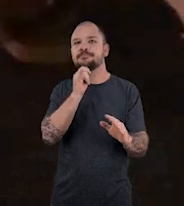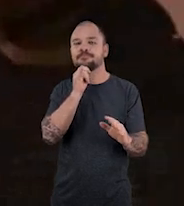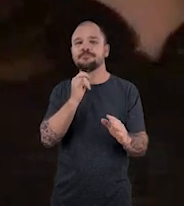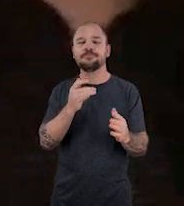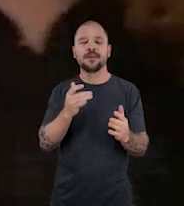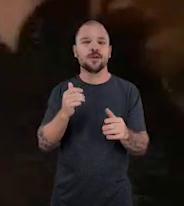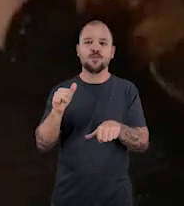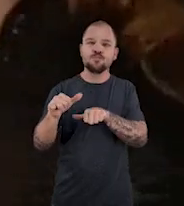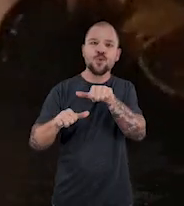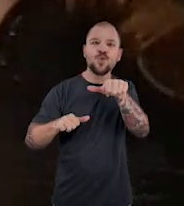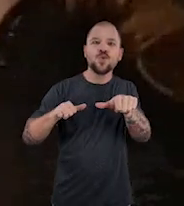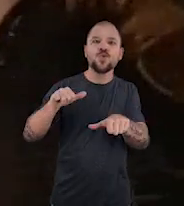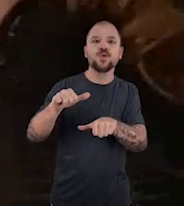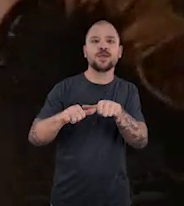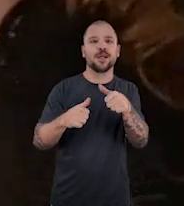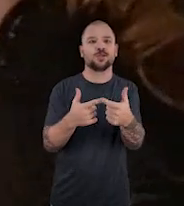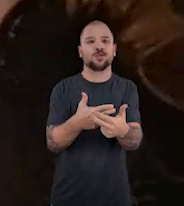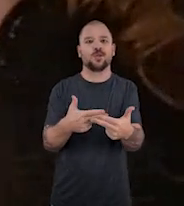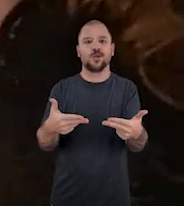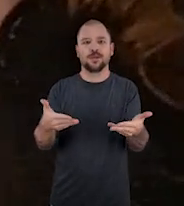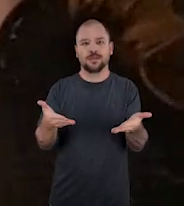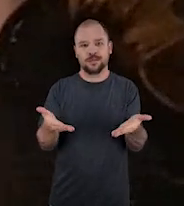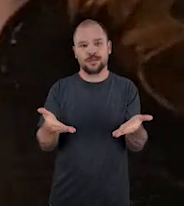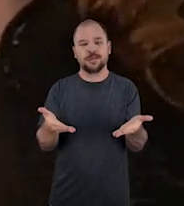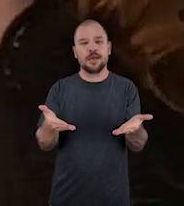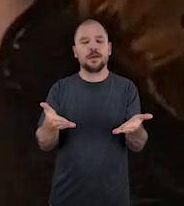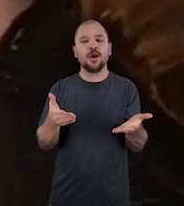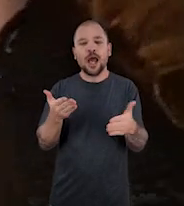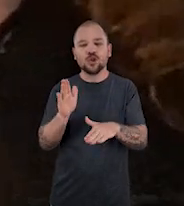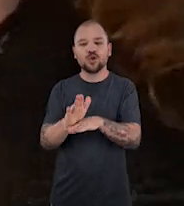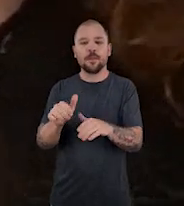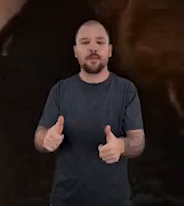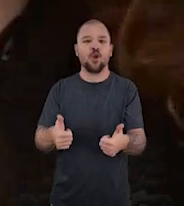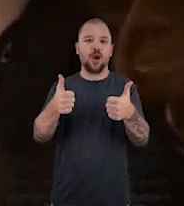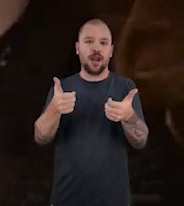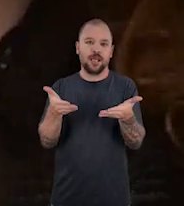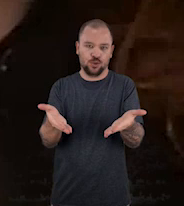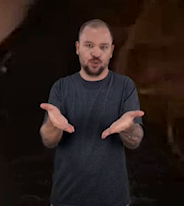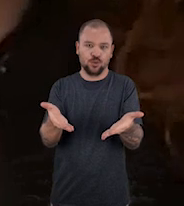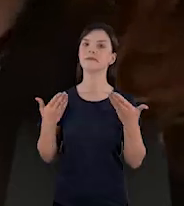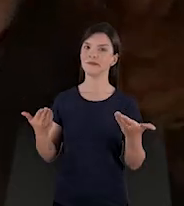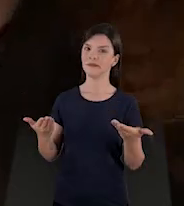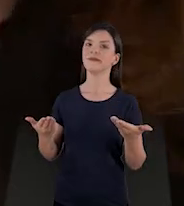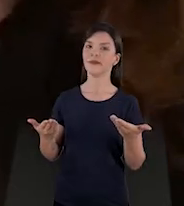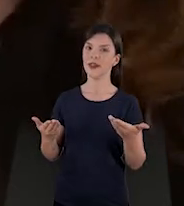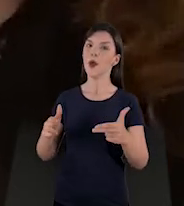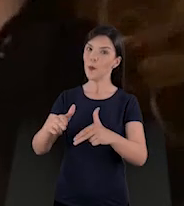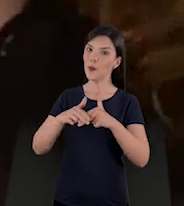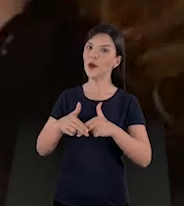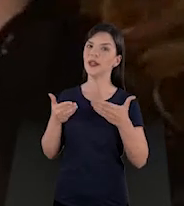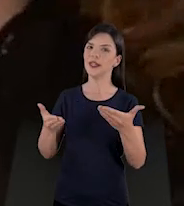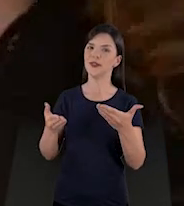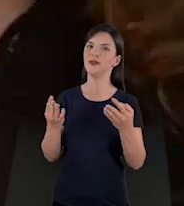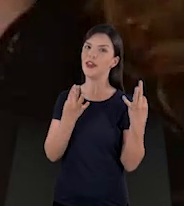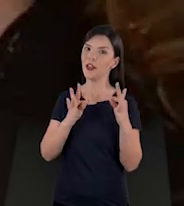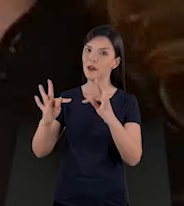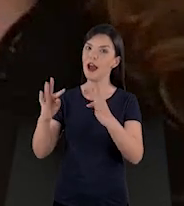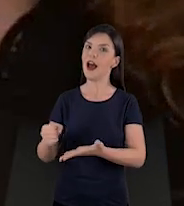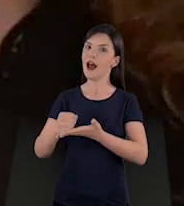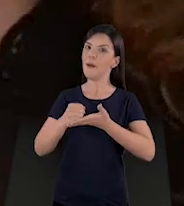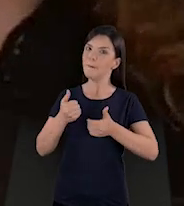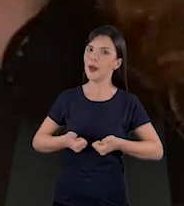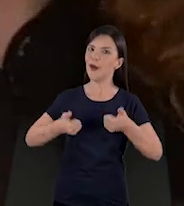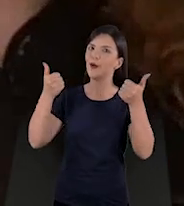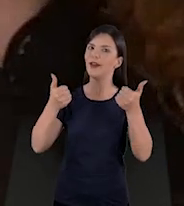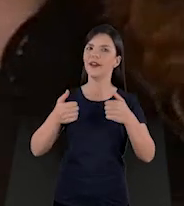muda e para deixar melhor alguma coisa. Sim, é bem isso, para deixar melhor alguma